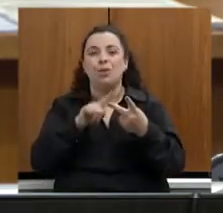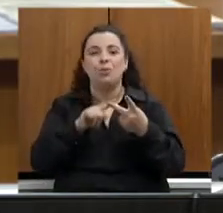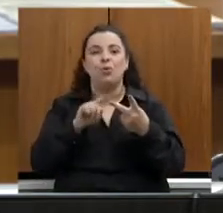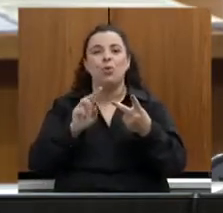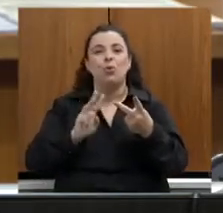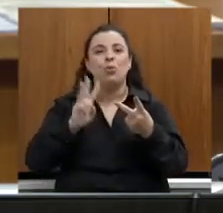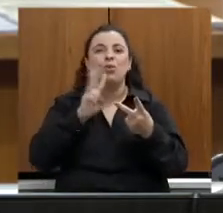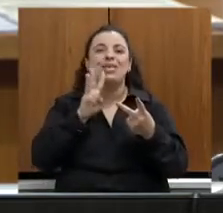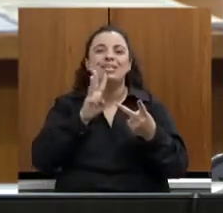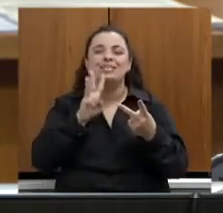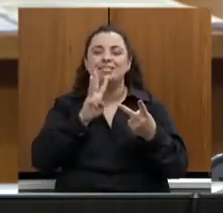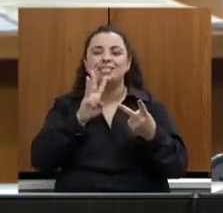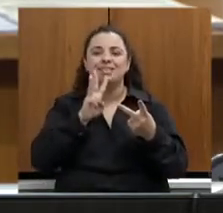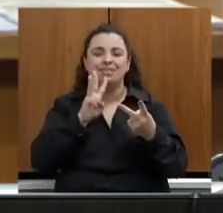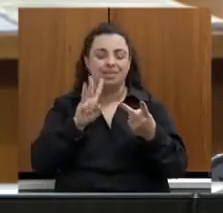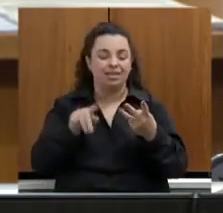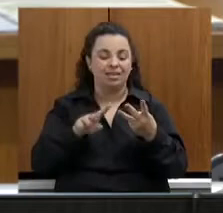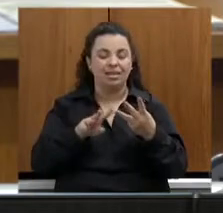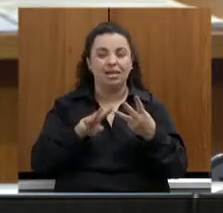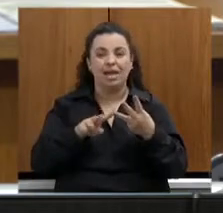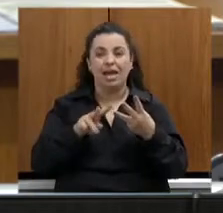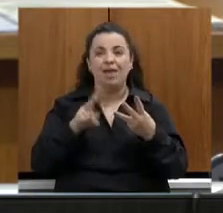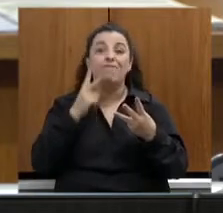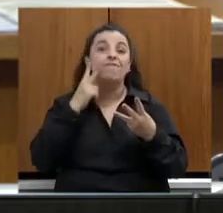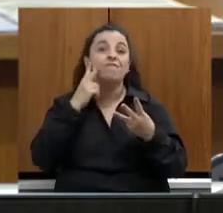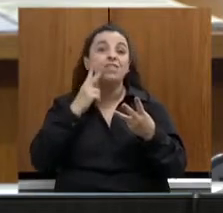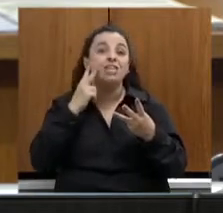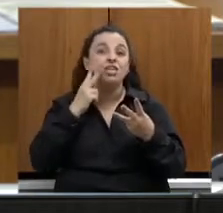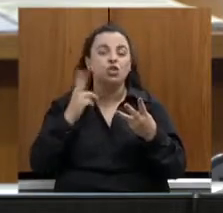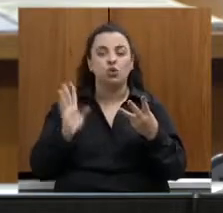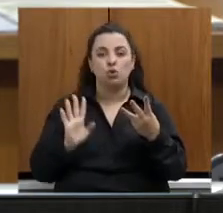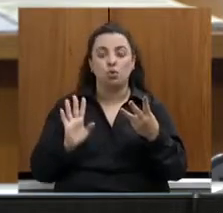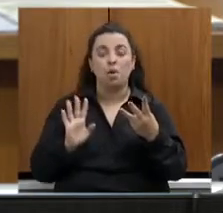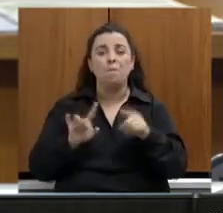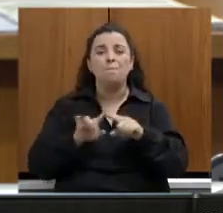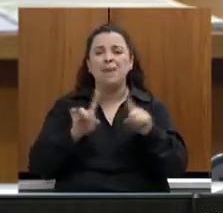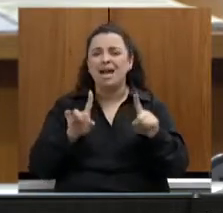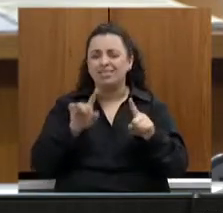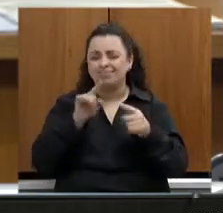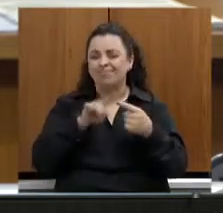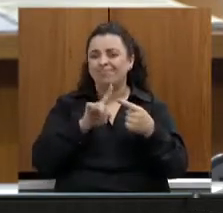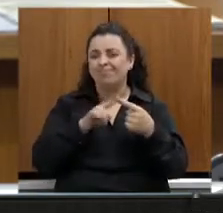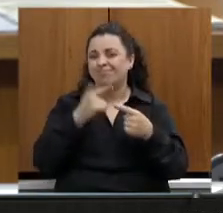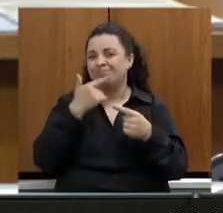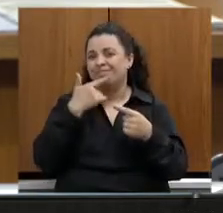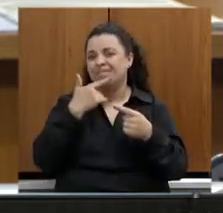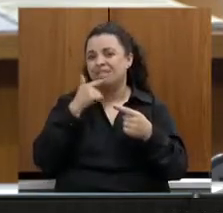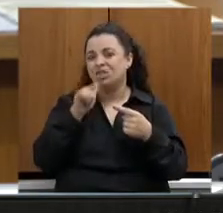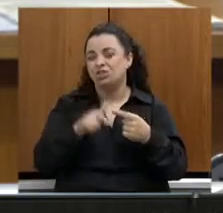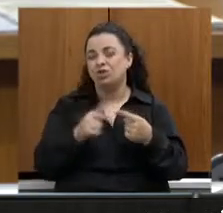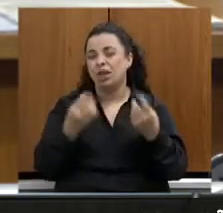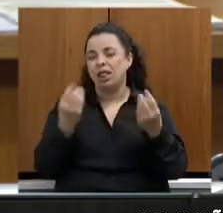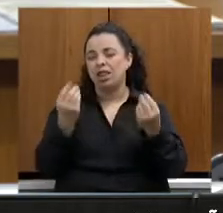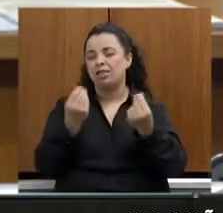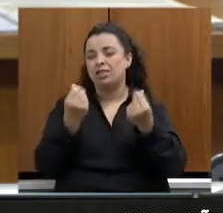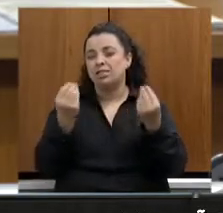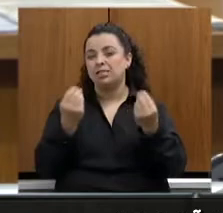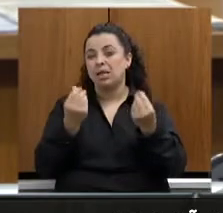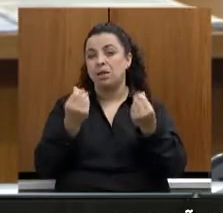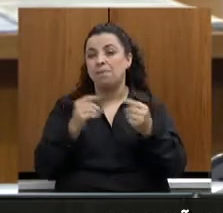visita vinícola. Nós temos um produto em Minas Gerais que ele é excepcional, mas é muito mal explorado, tanto